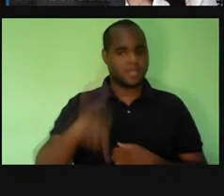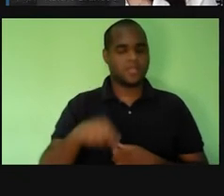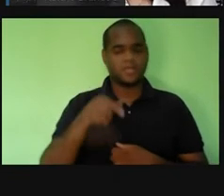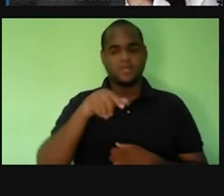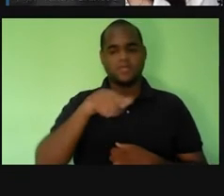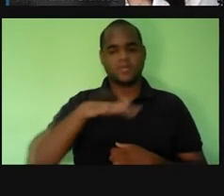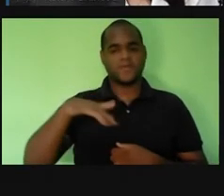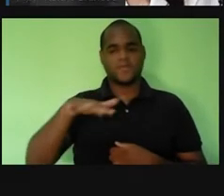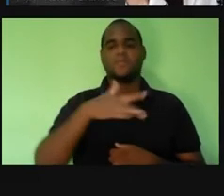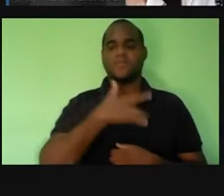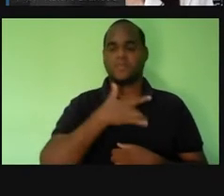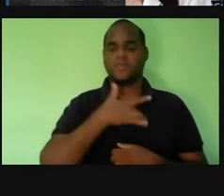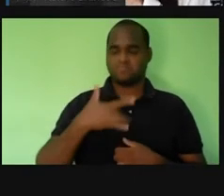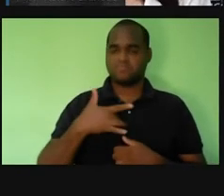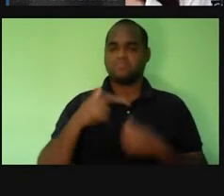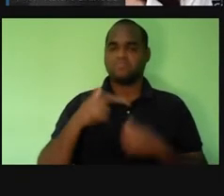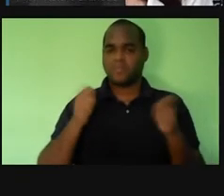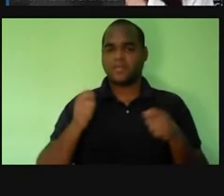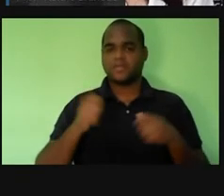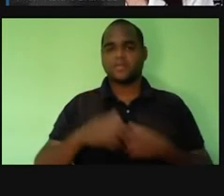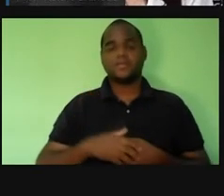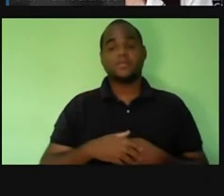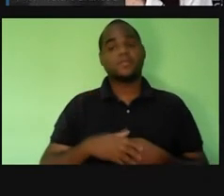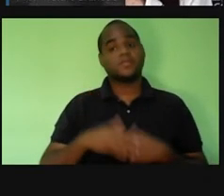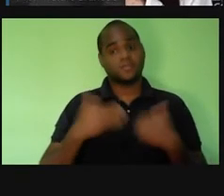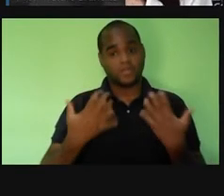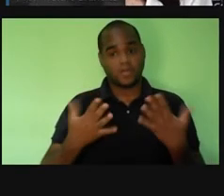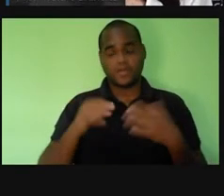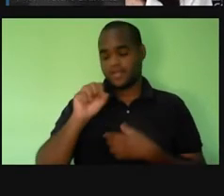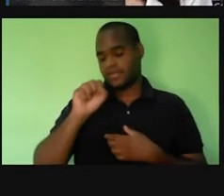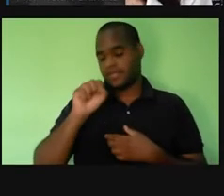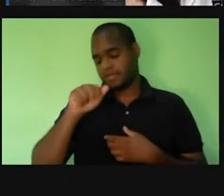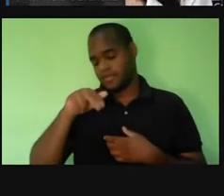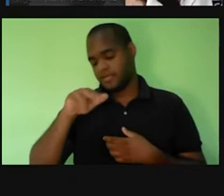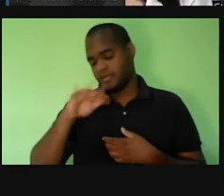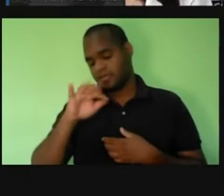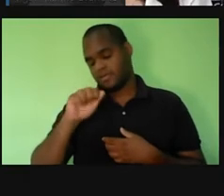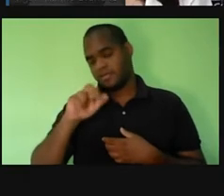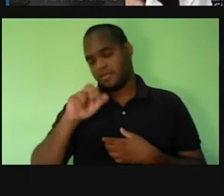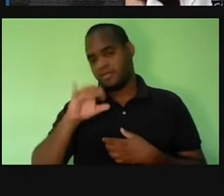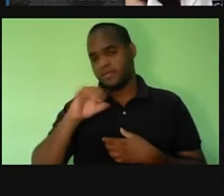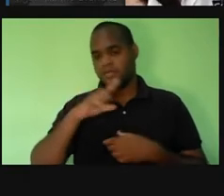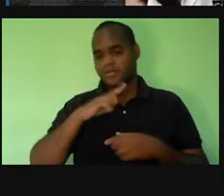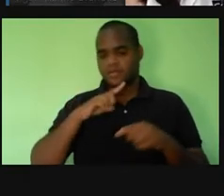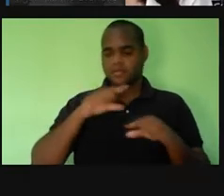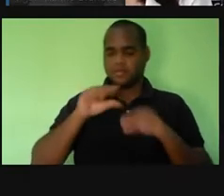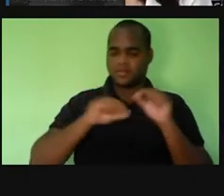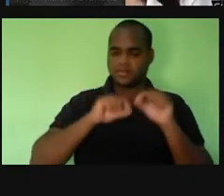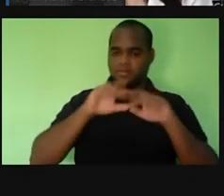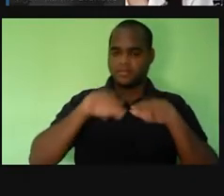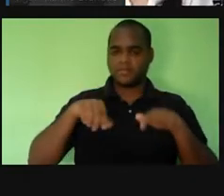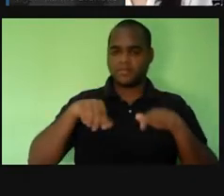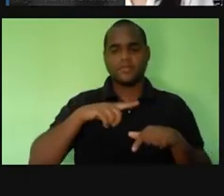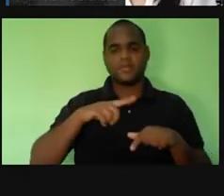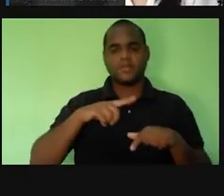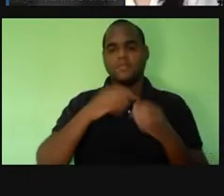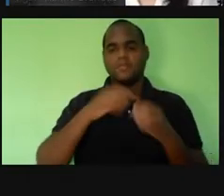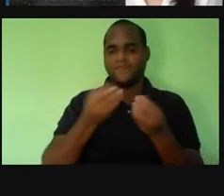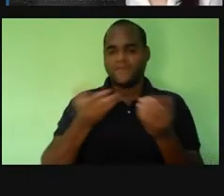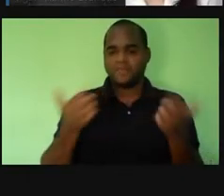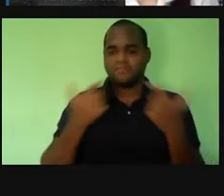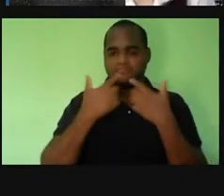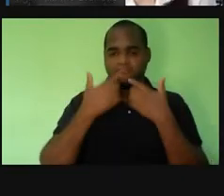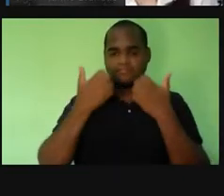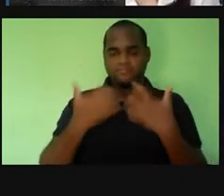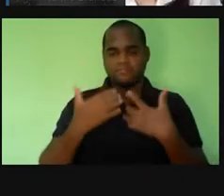área de saúde. Então, sendo assim, o sanitarista, ele está apto para elaborar informes e boletins. Então, por exemplo,